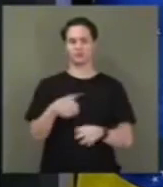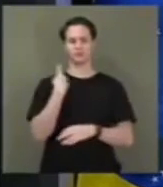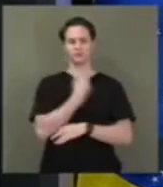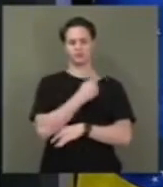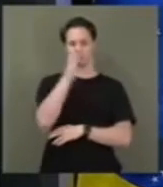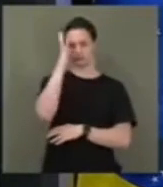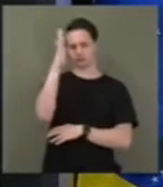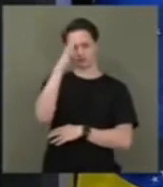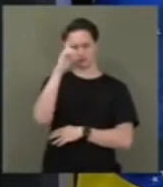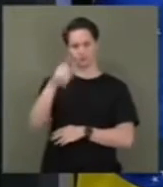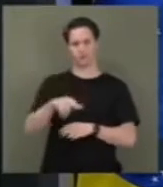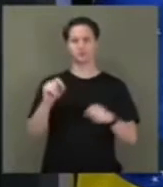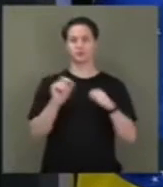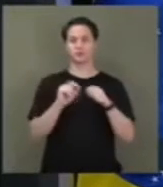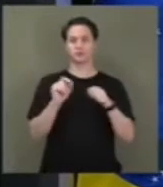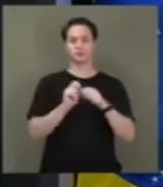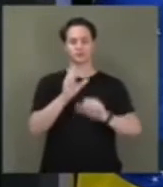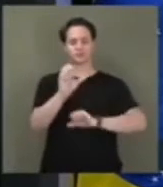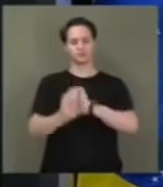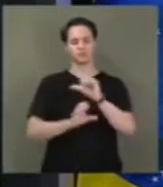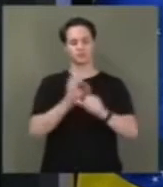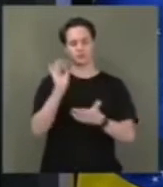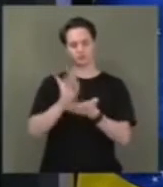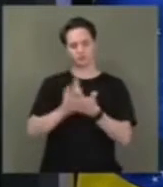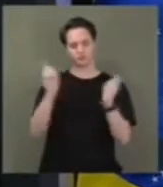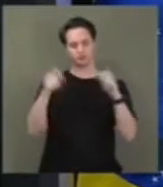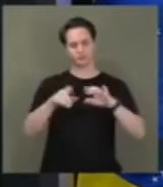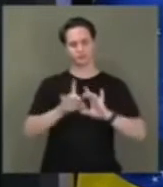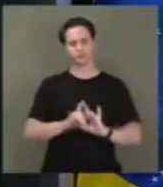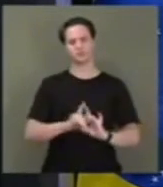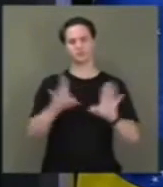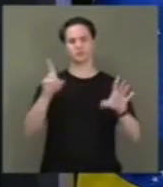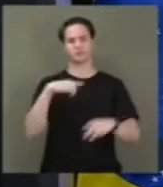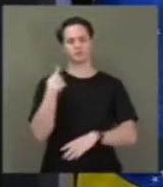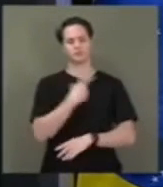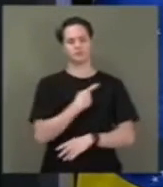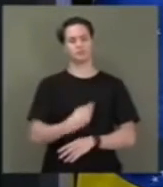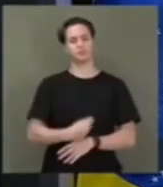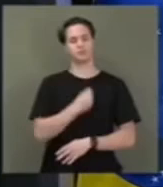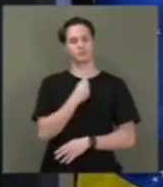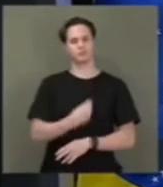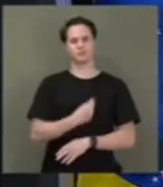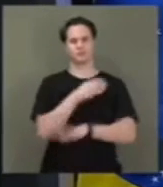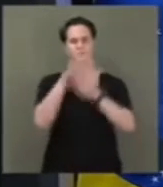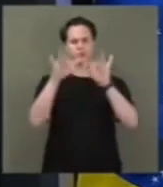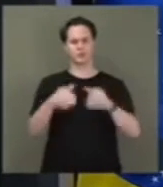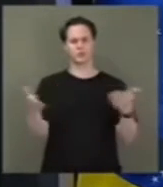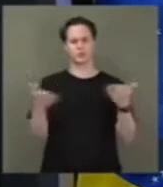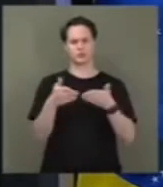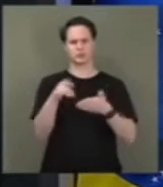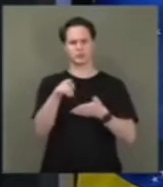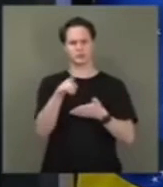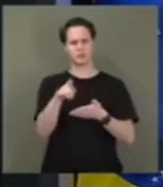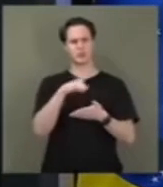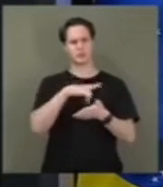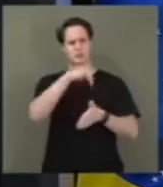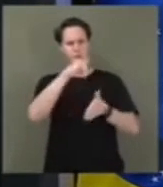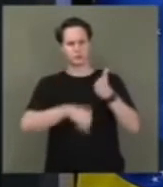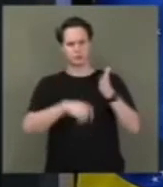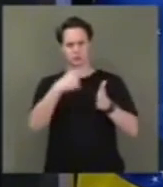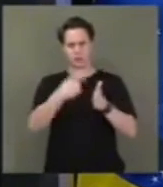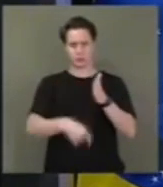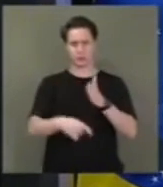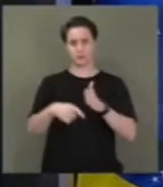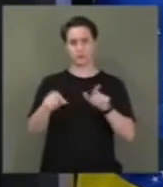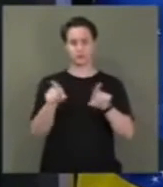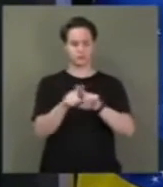fazer uma reforma que possa, de fato, permitir. Nós acabamos com esses excessos de tributos e, sobretudo,